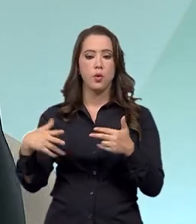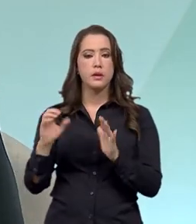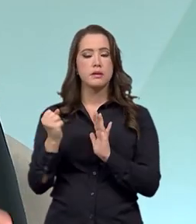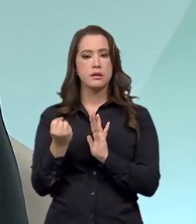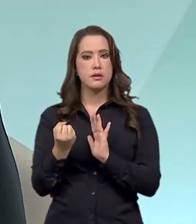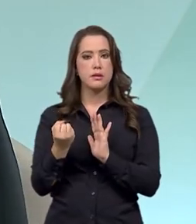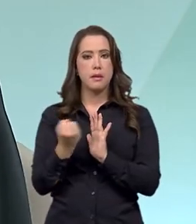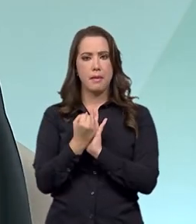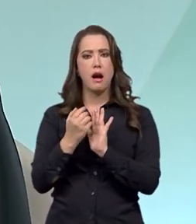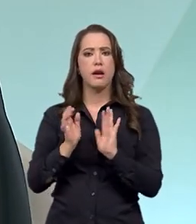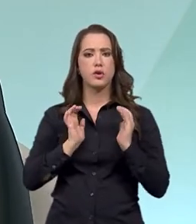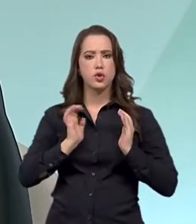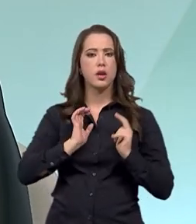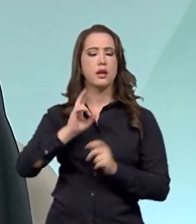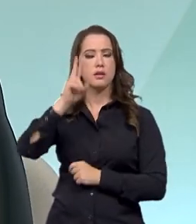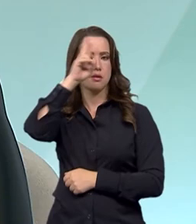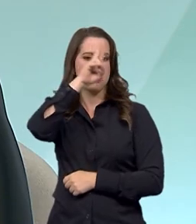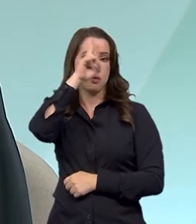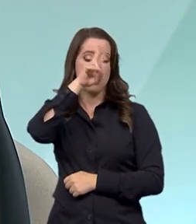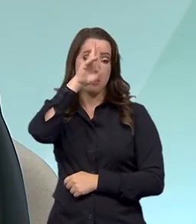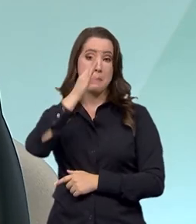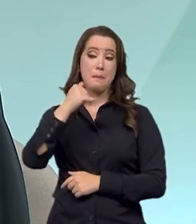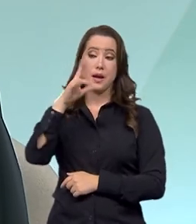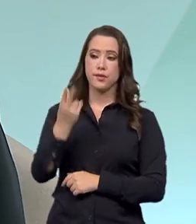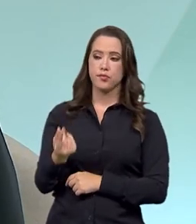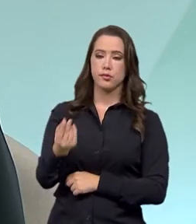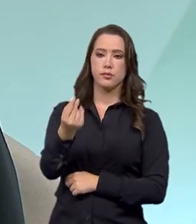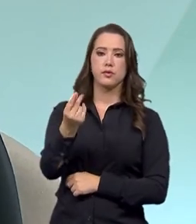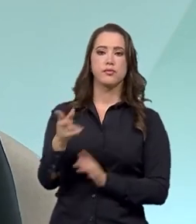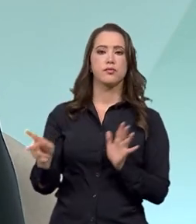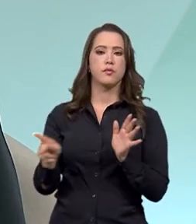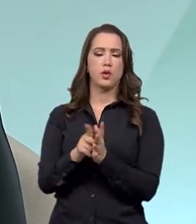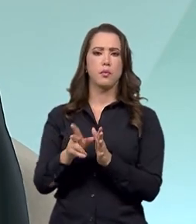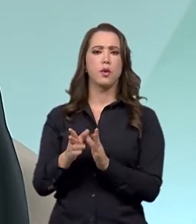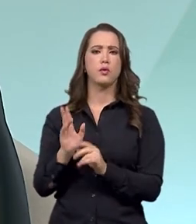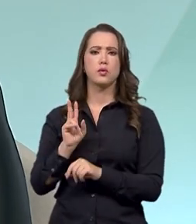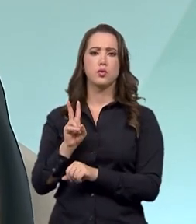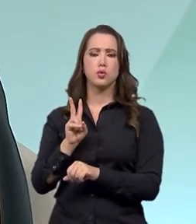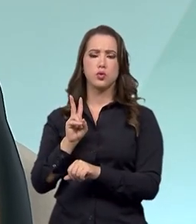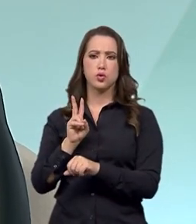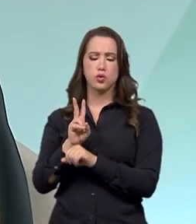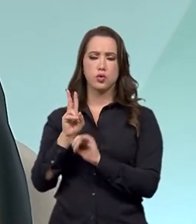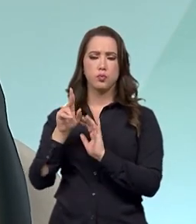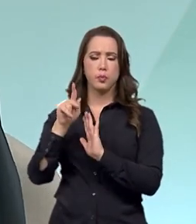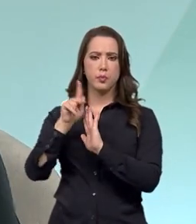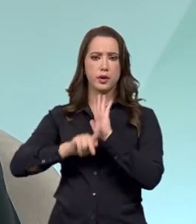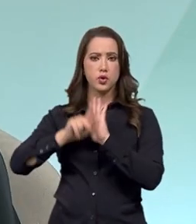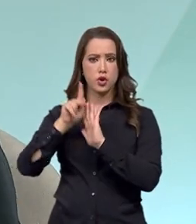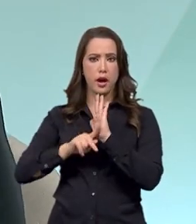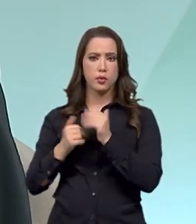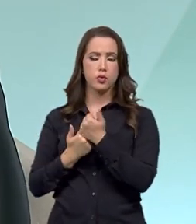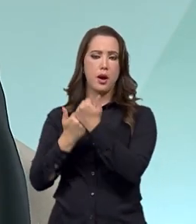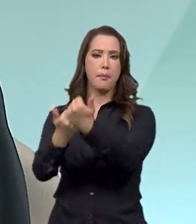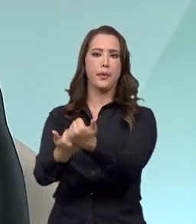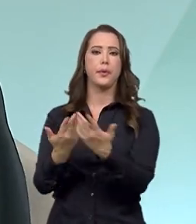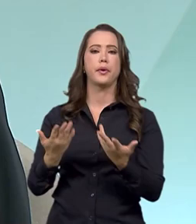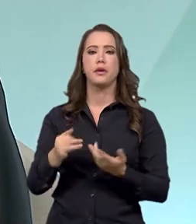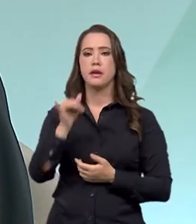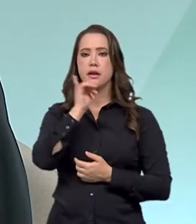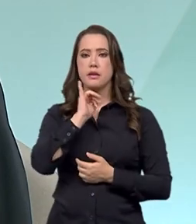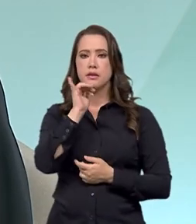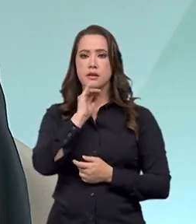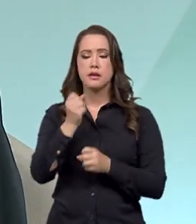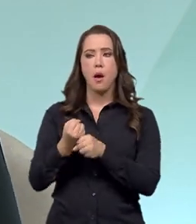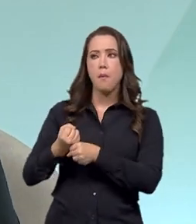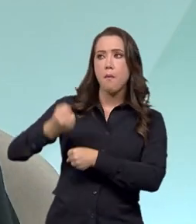acesso aos recursos, né? E aos projetos de apoio e fomento do Ministério do Turismo, por exemplo, como é o caso do Frevo,